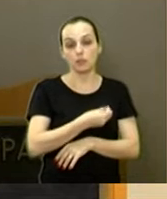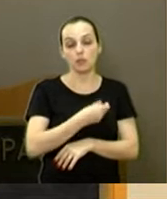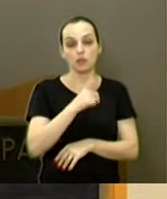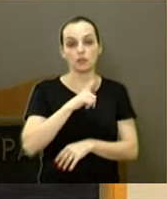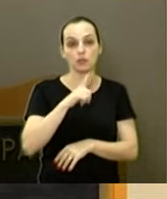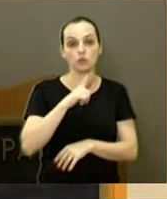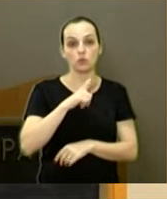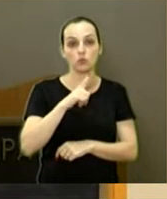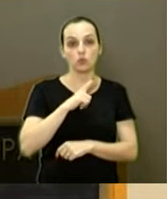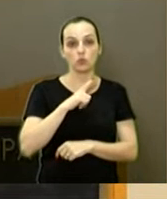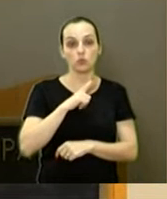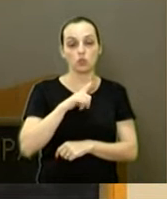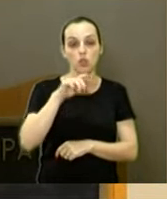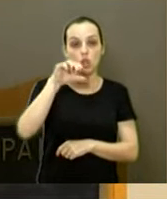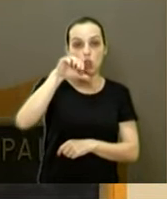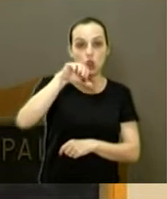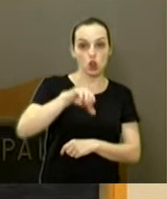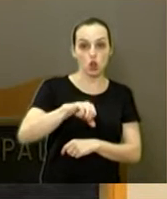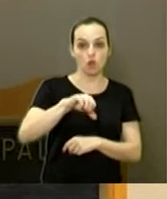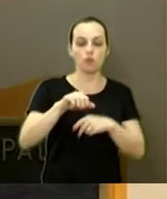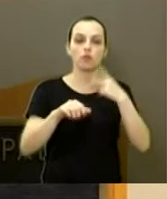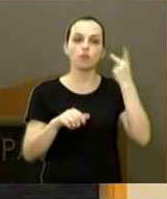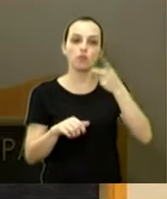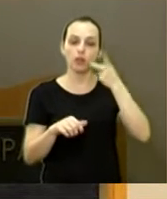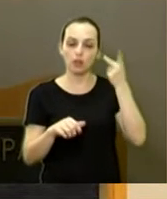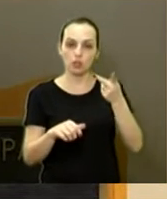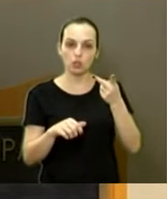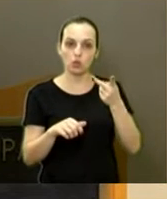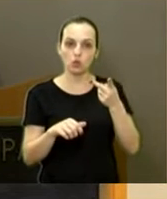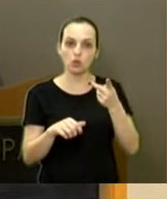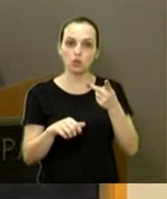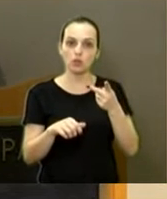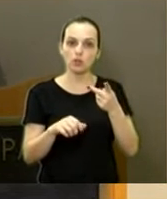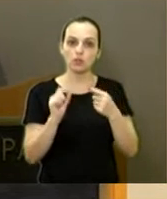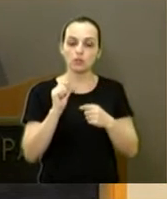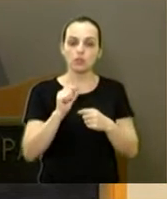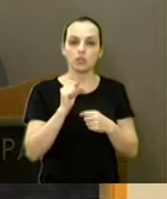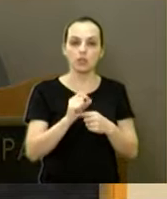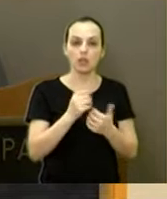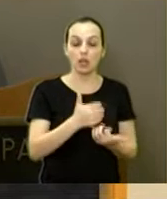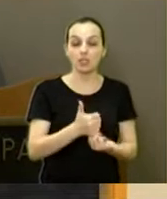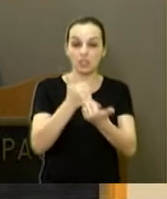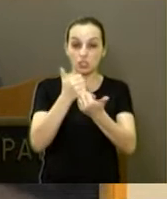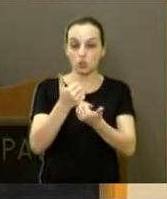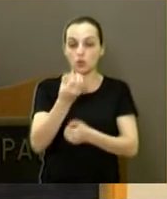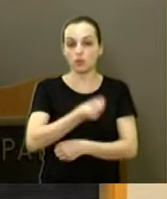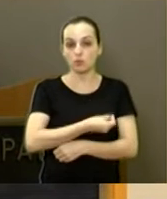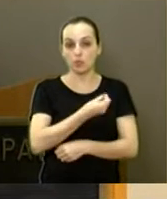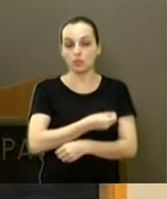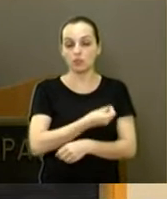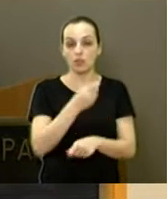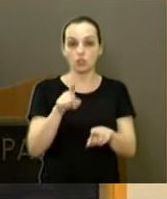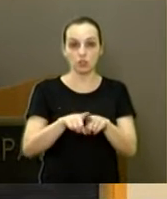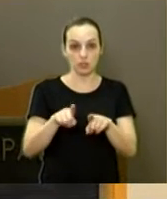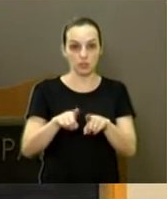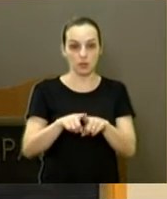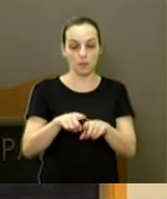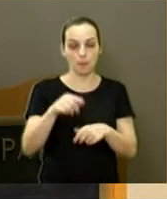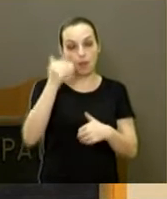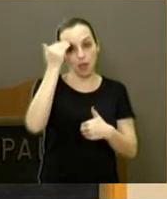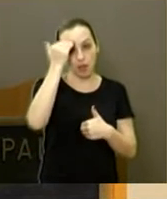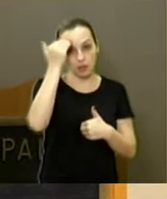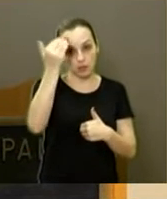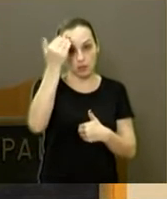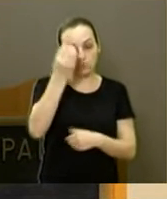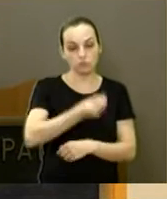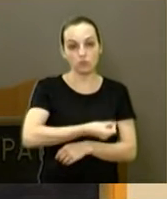nove vereadores e de alguns assessores também presentes. Eu quero agradecer